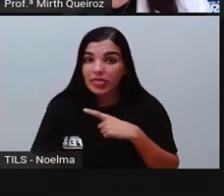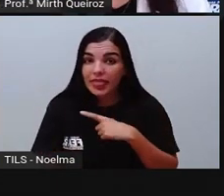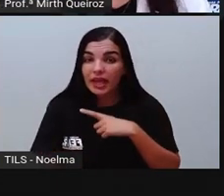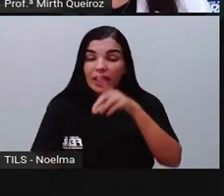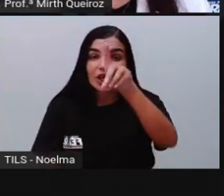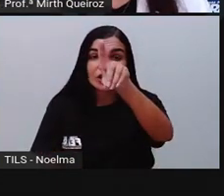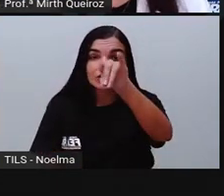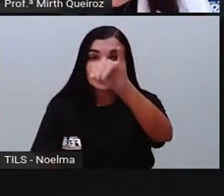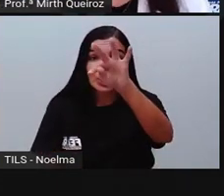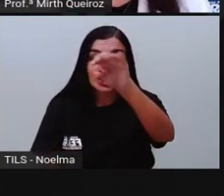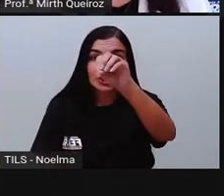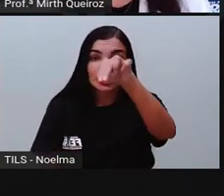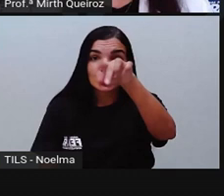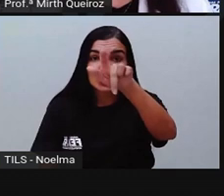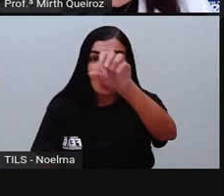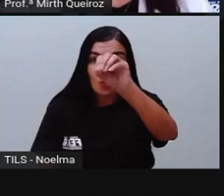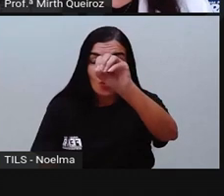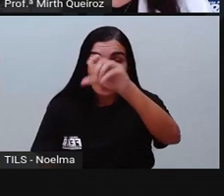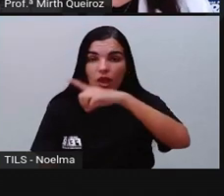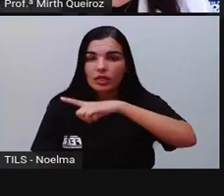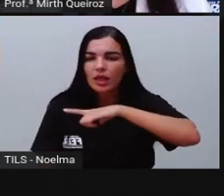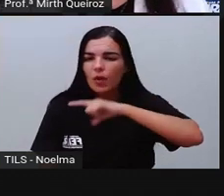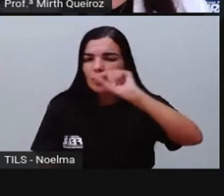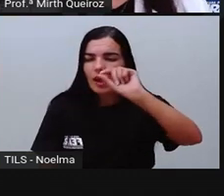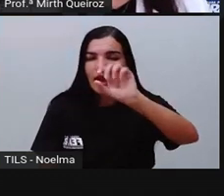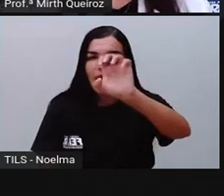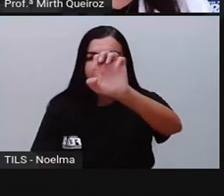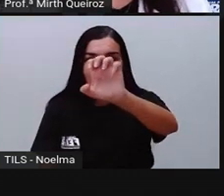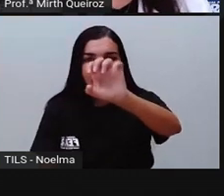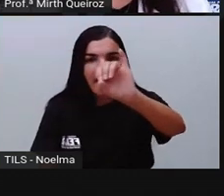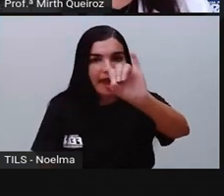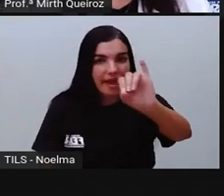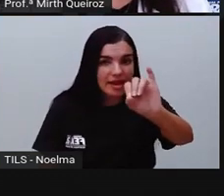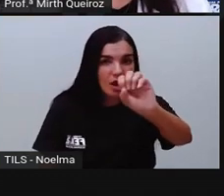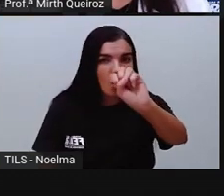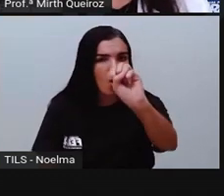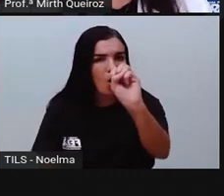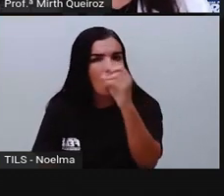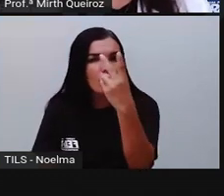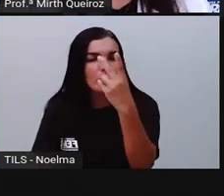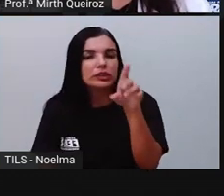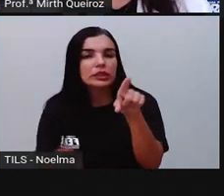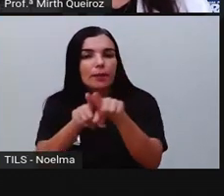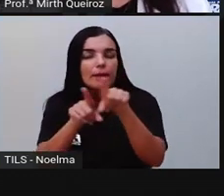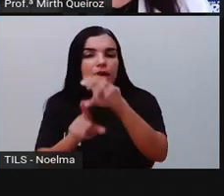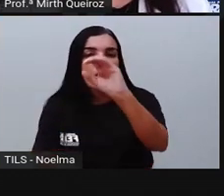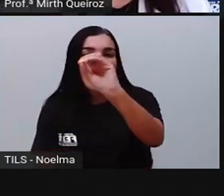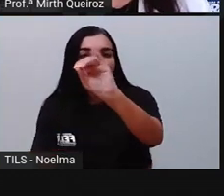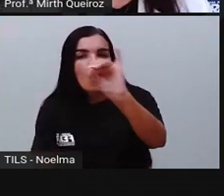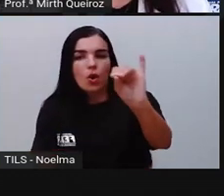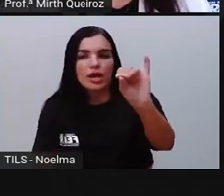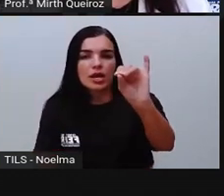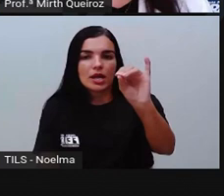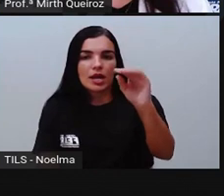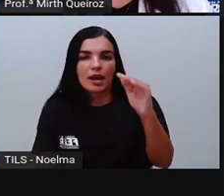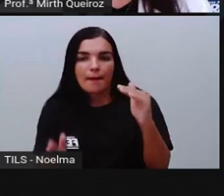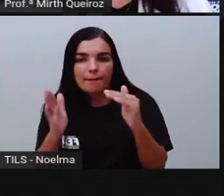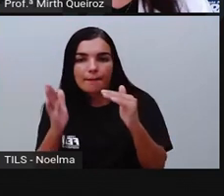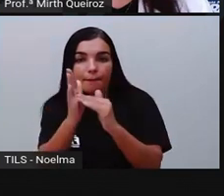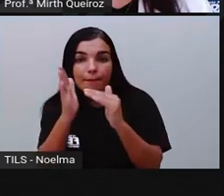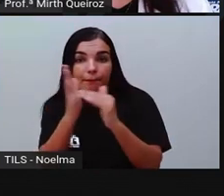o EI ou OI aí na penúltima sílaba, né? Sendo que,